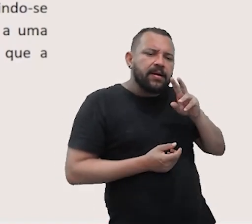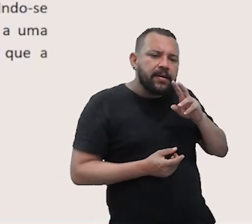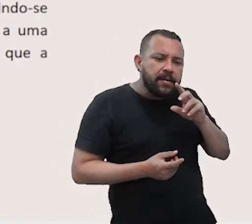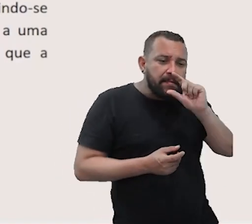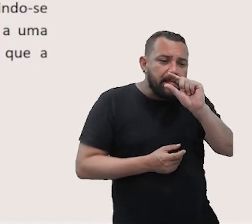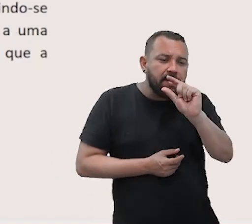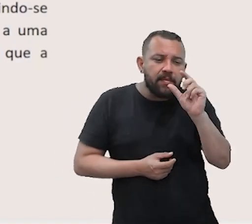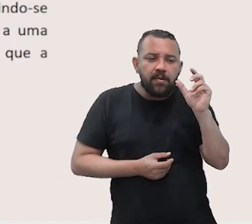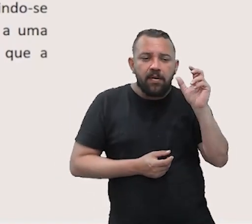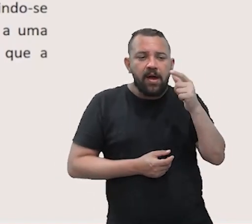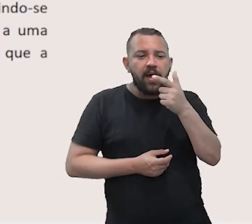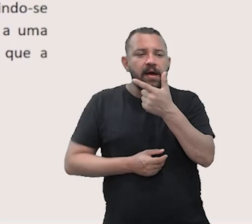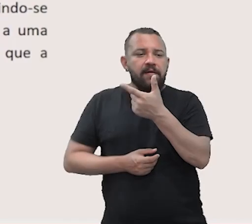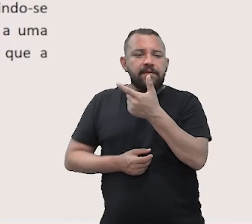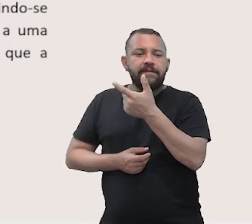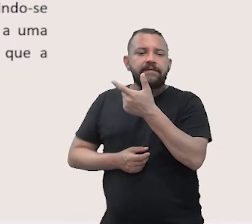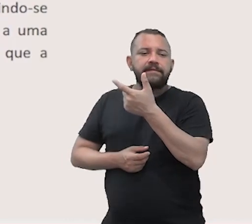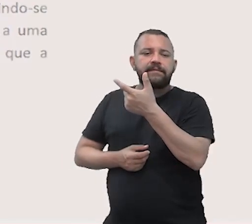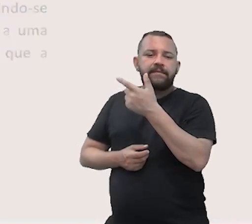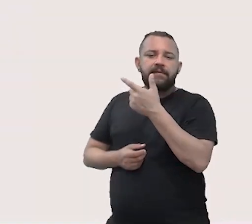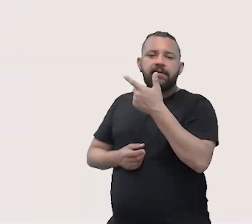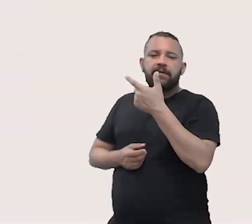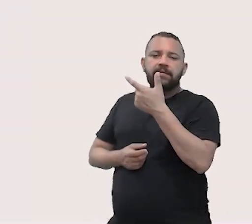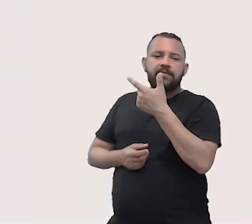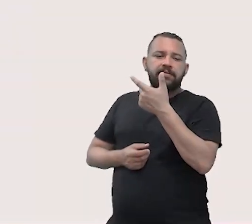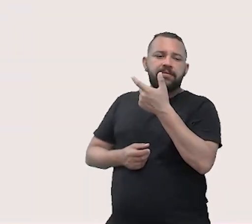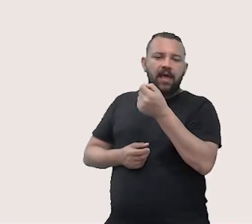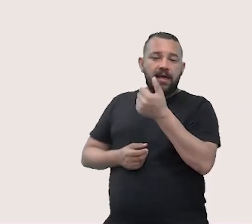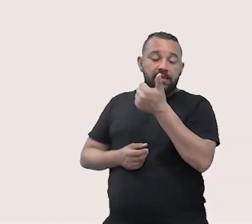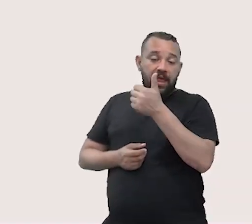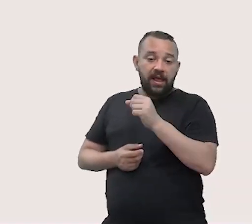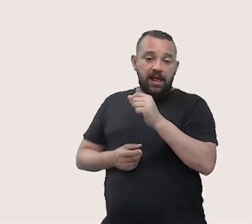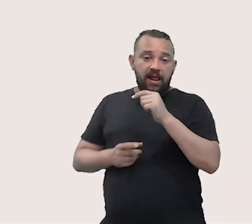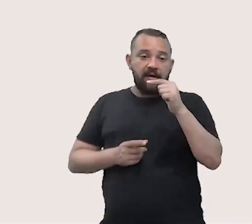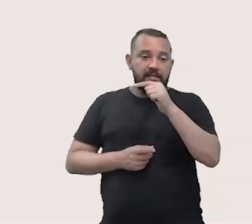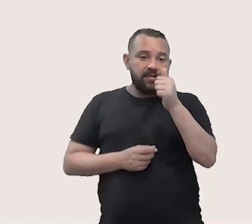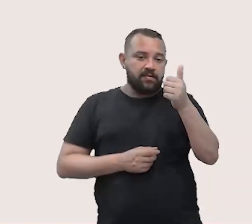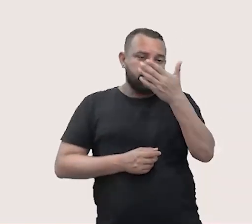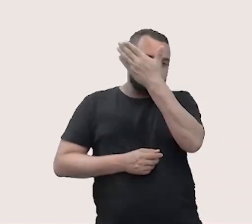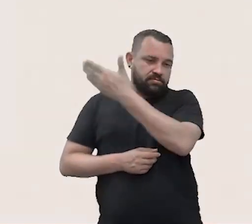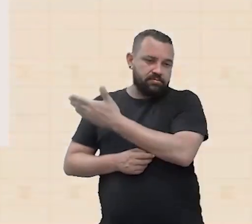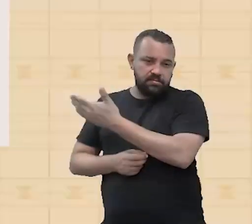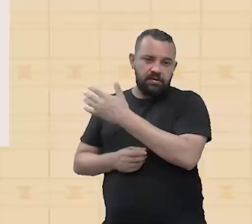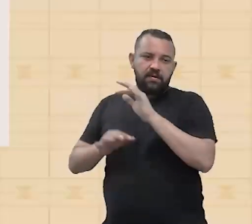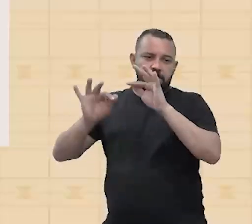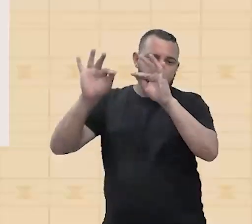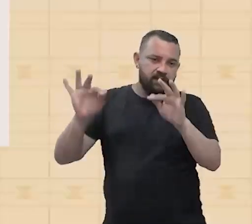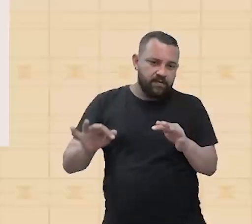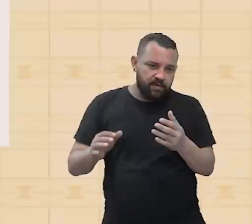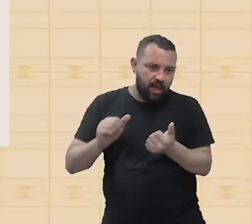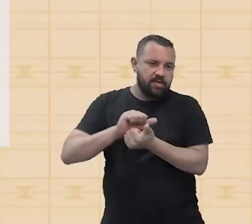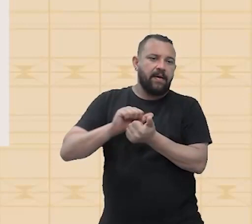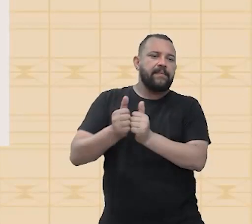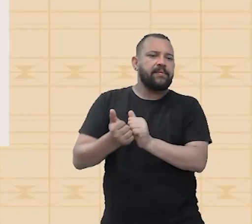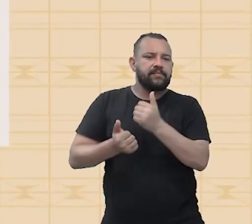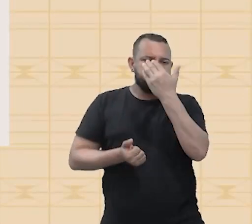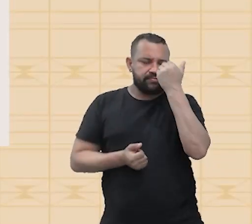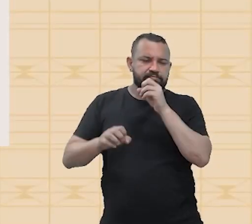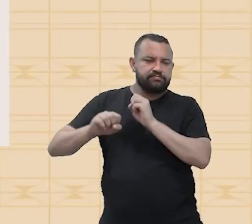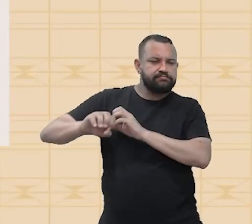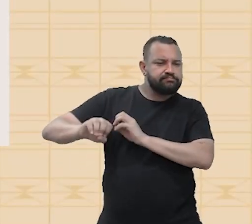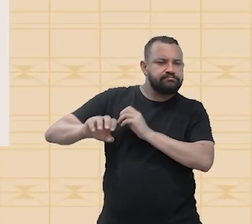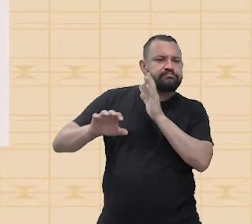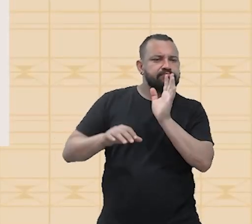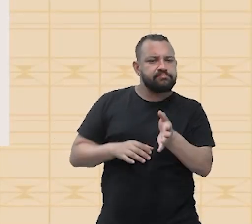humana, ou seja, o limite é essa intensidade de 10 elevado a menos 12. Bom, pela fórmula adaptada que eu te ensinei, você vai pegar